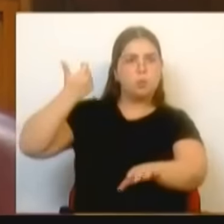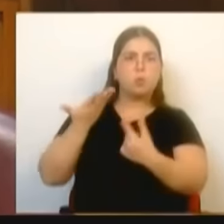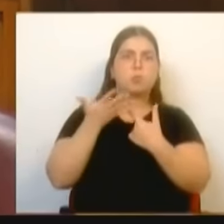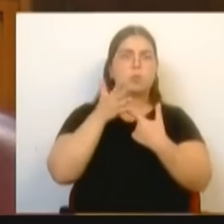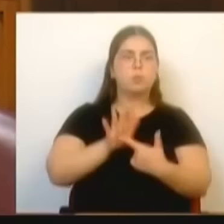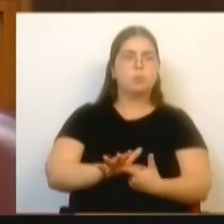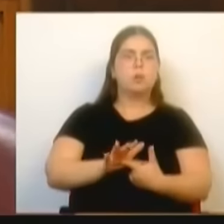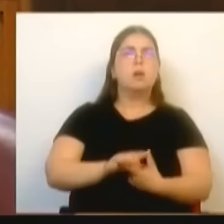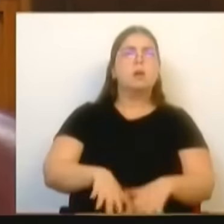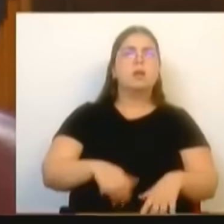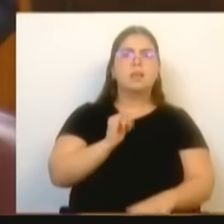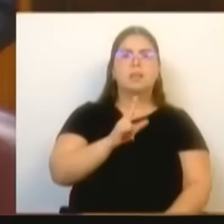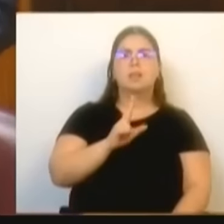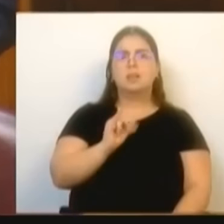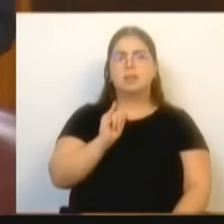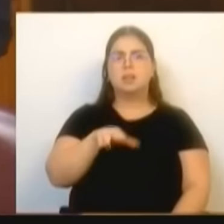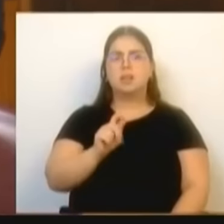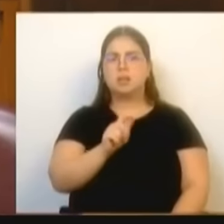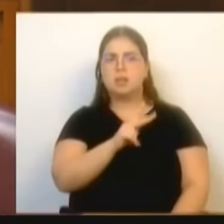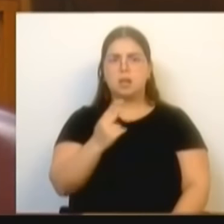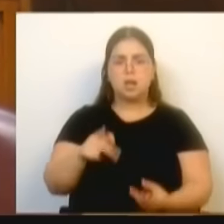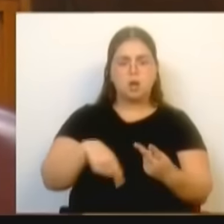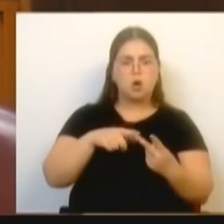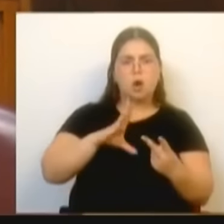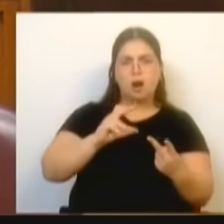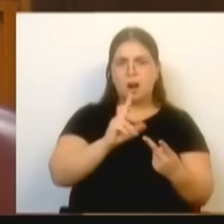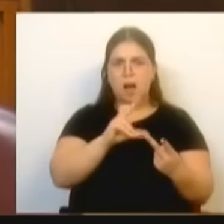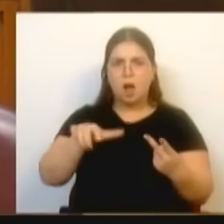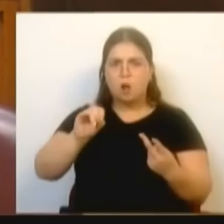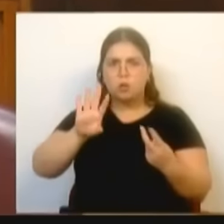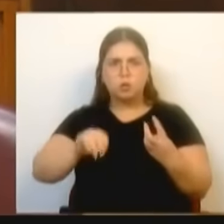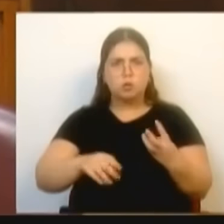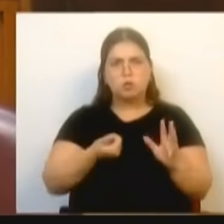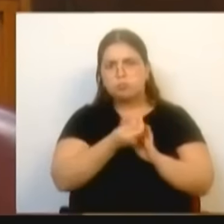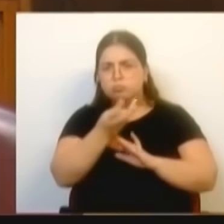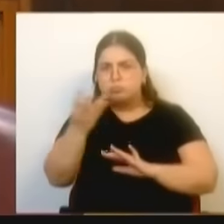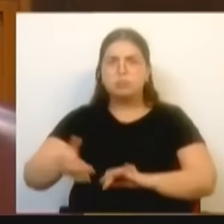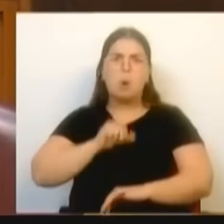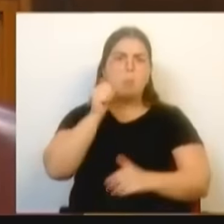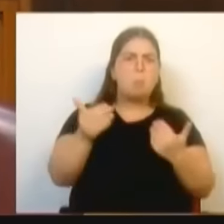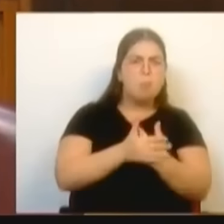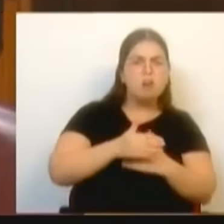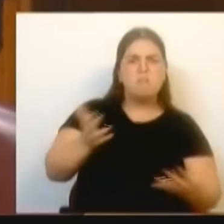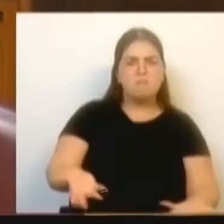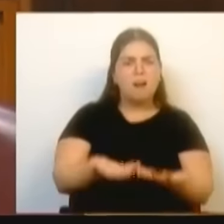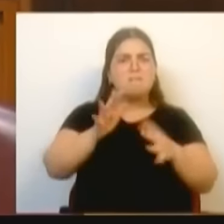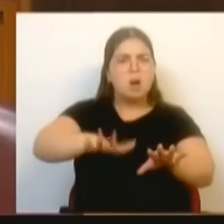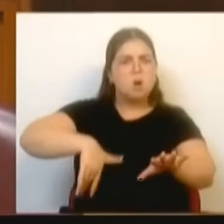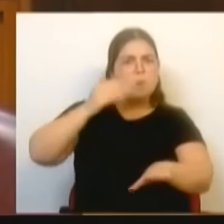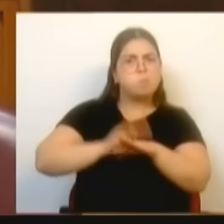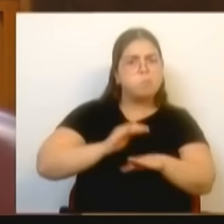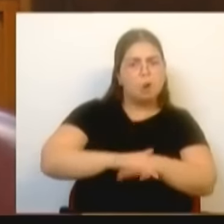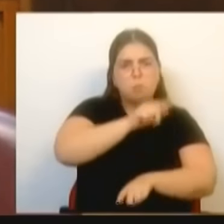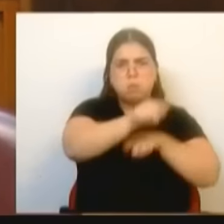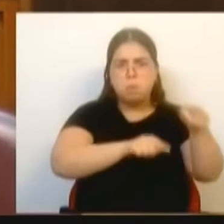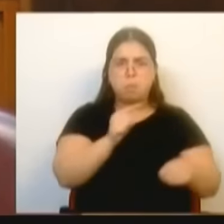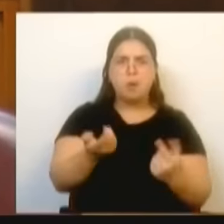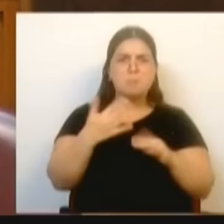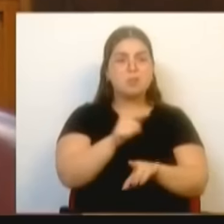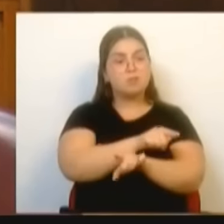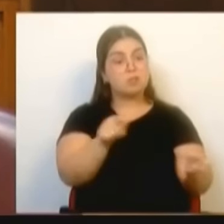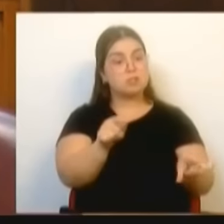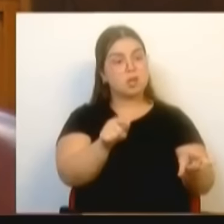os Carlos, os Antónios são mortos, mas vocês ficam no silêncio. Cúmplice, absolutamente cúmplice, quando algum polícia morre.